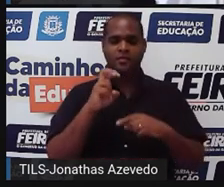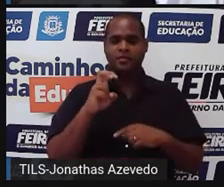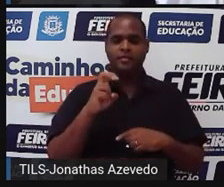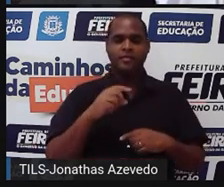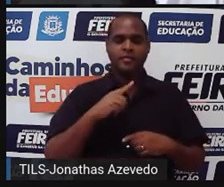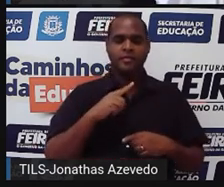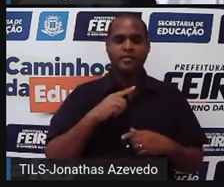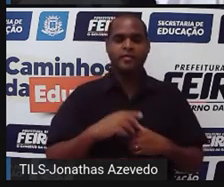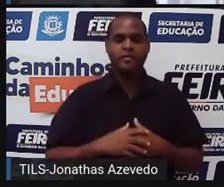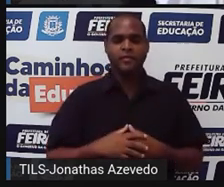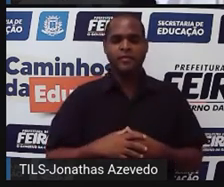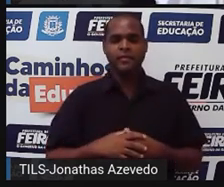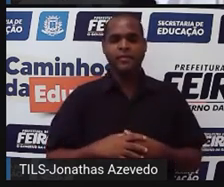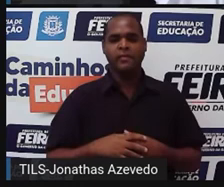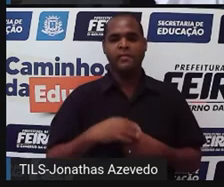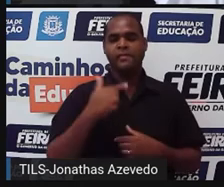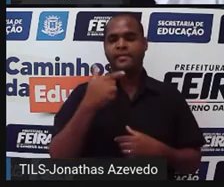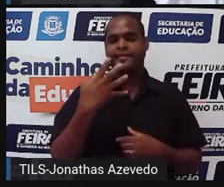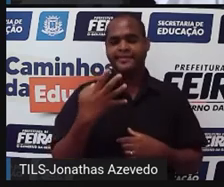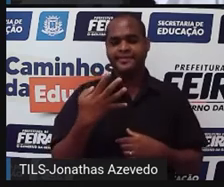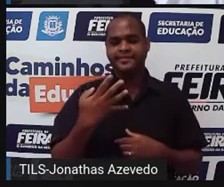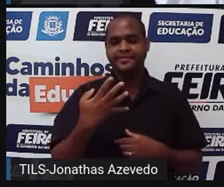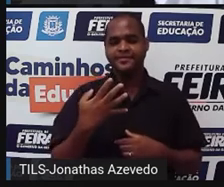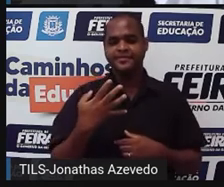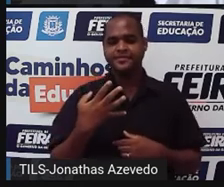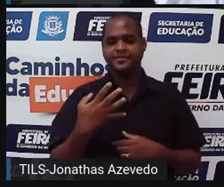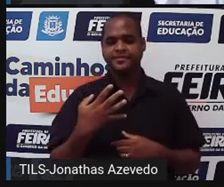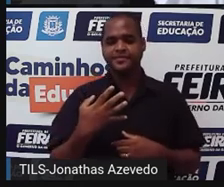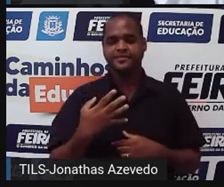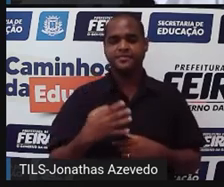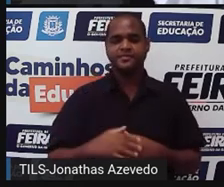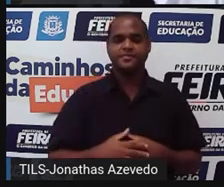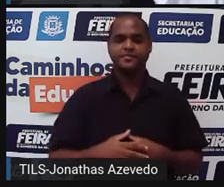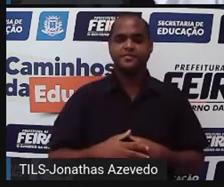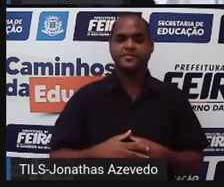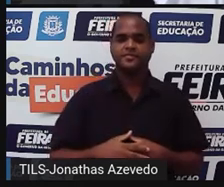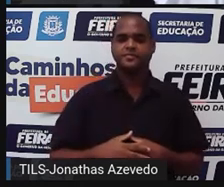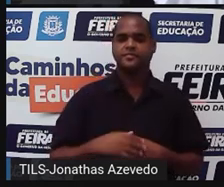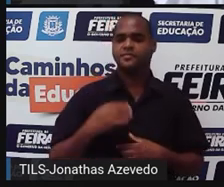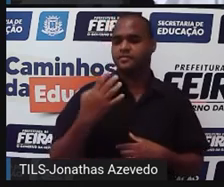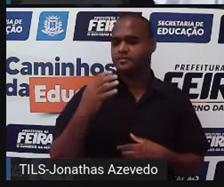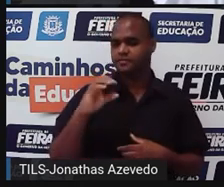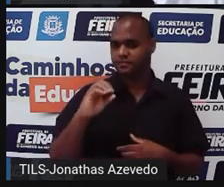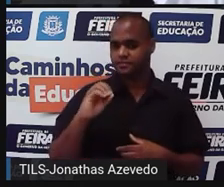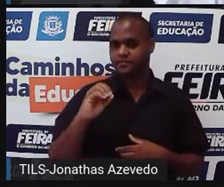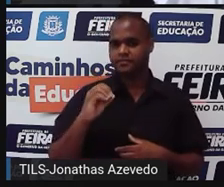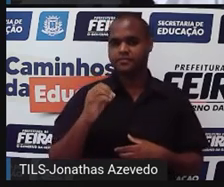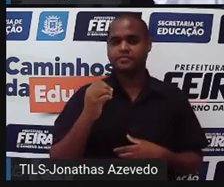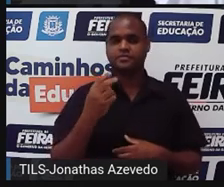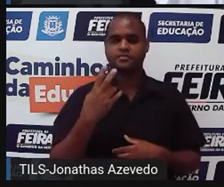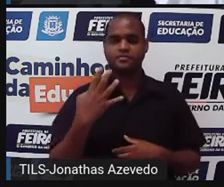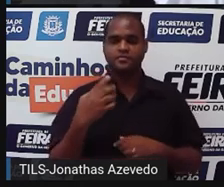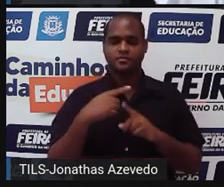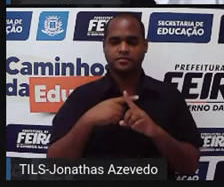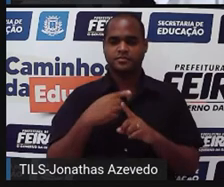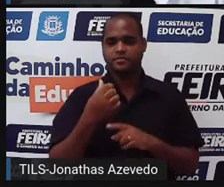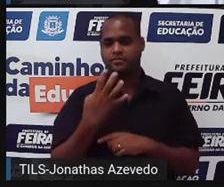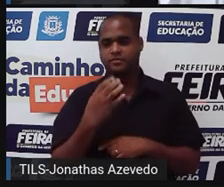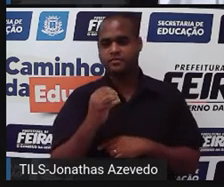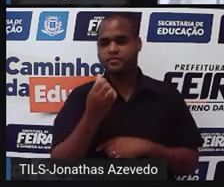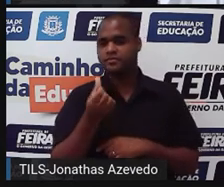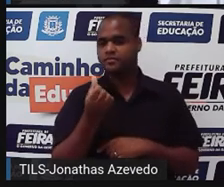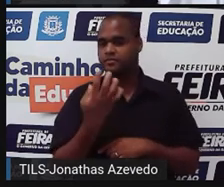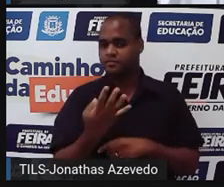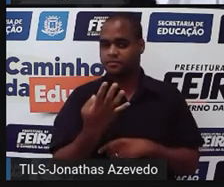8 vezes 5. Então, 12 vezes 2, 24, mais 8 vezes 5, 40, 24 mais 40 dá 64.